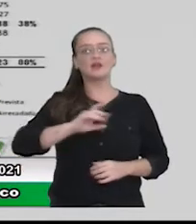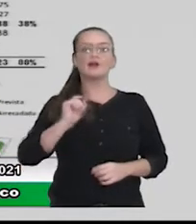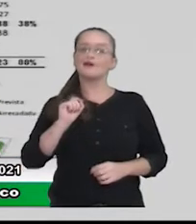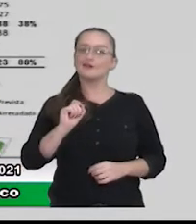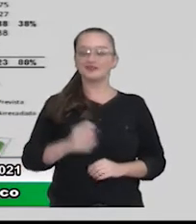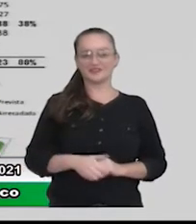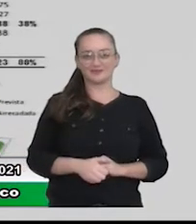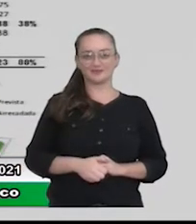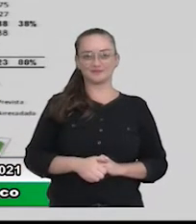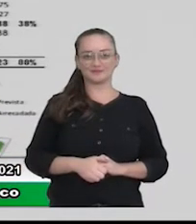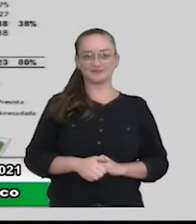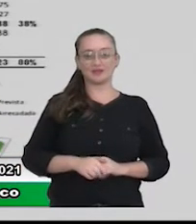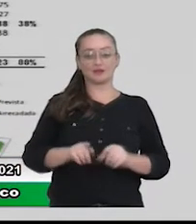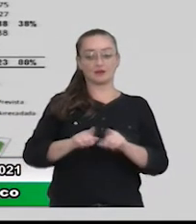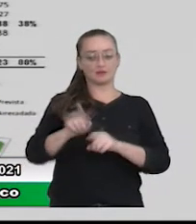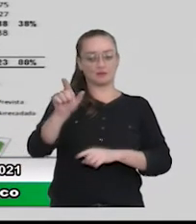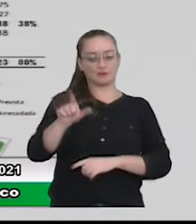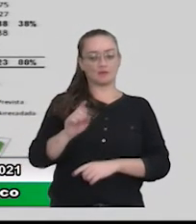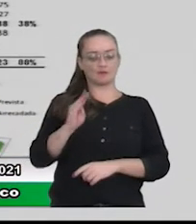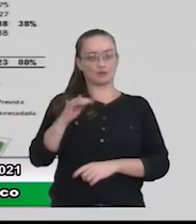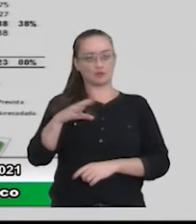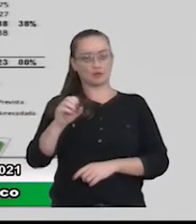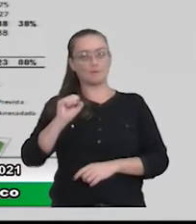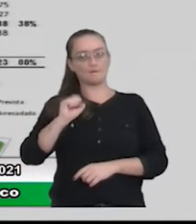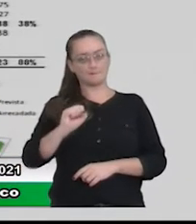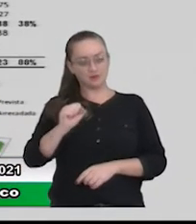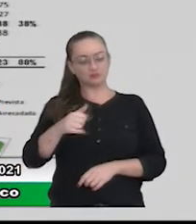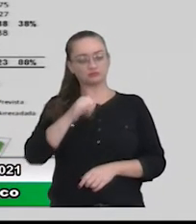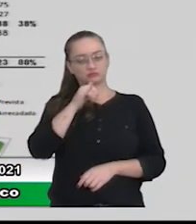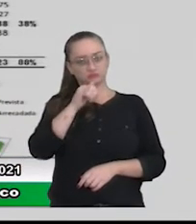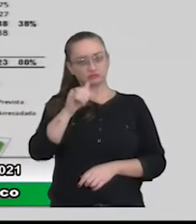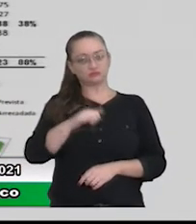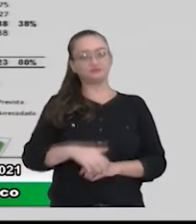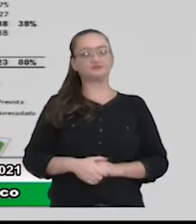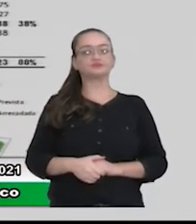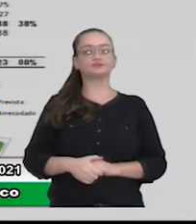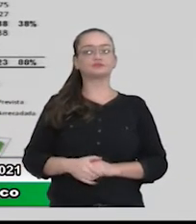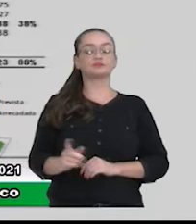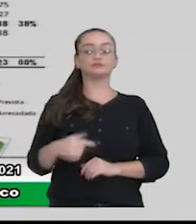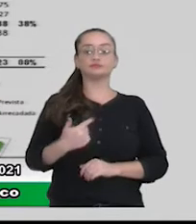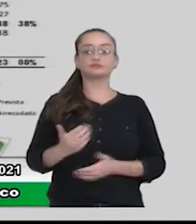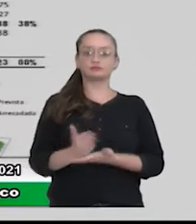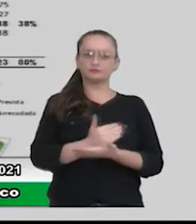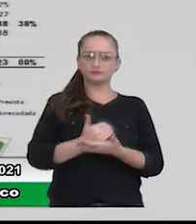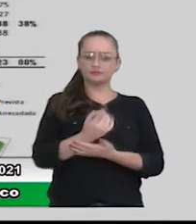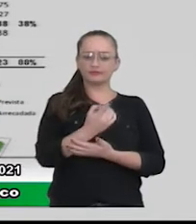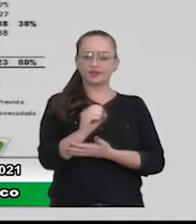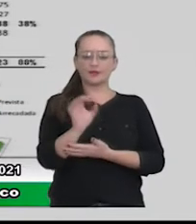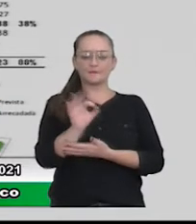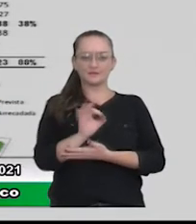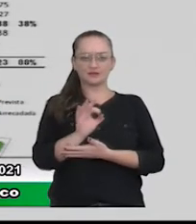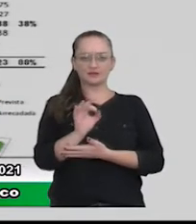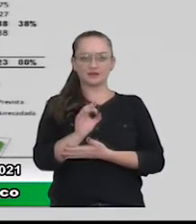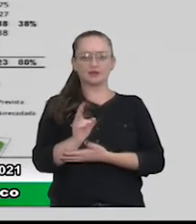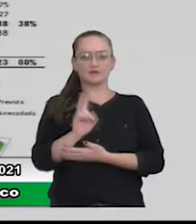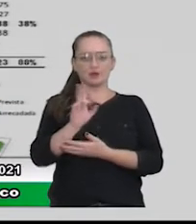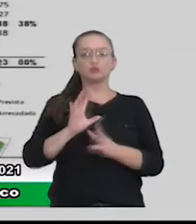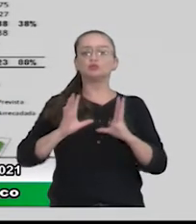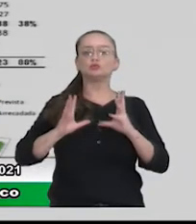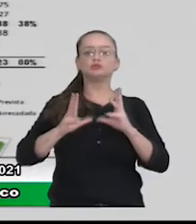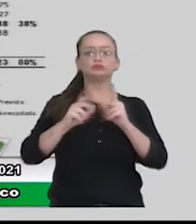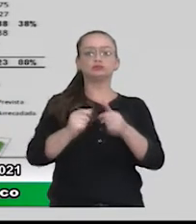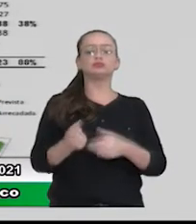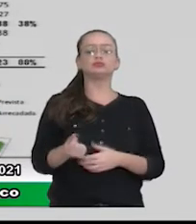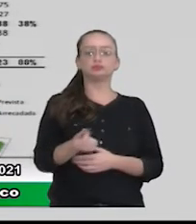o Bruno pode até afirmar melhor no final, que a gente sempre arrecada 10% menor de todo o orçamento.